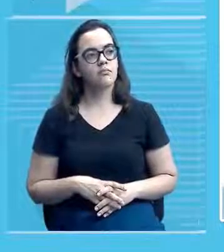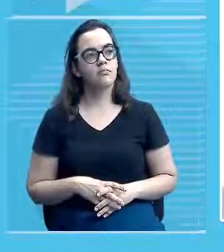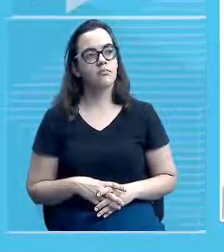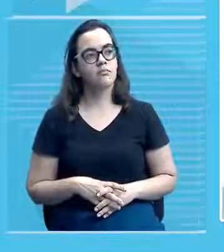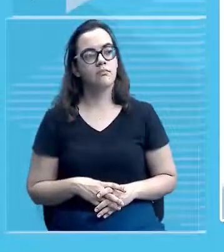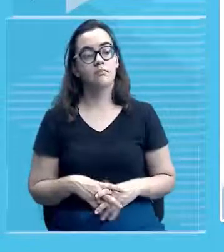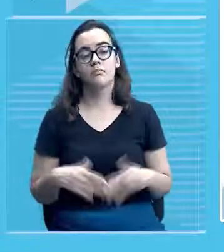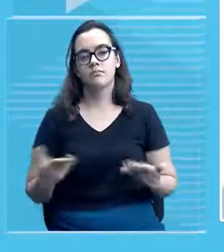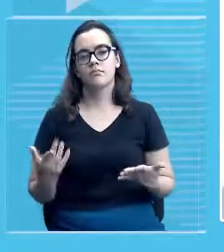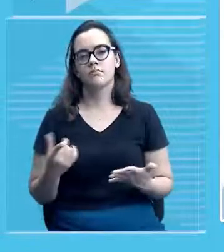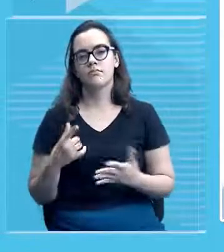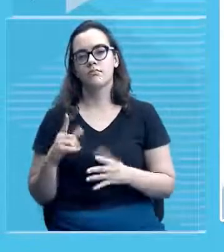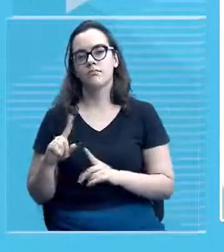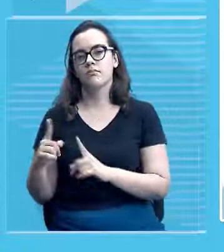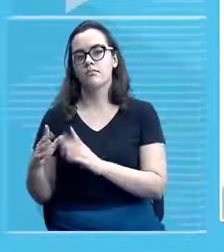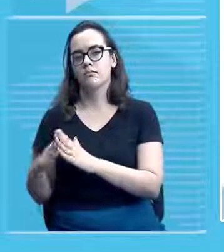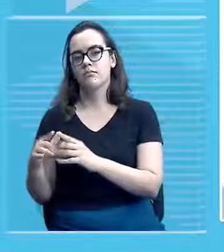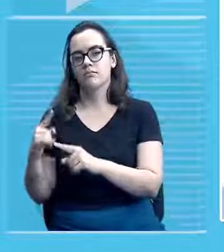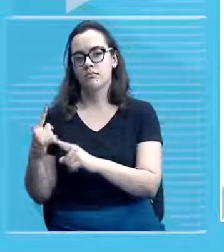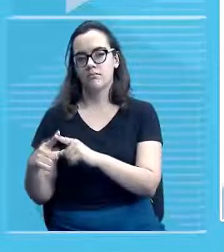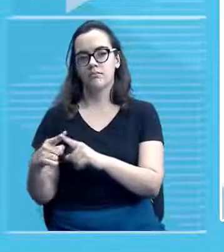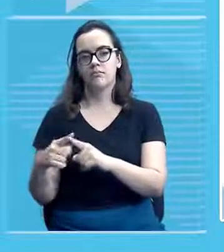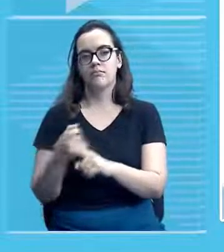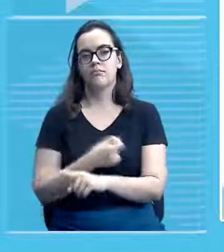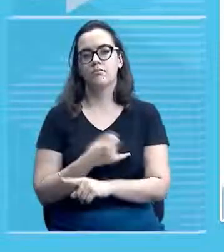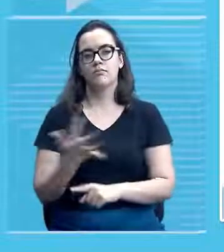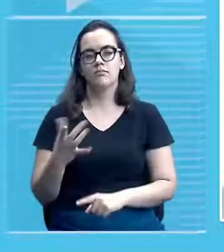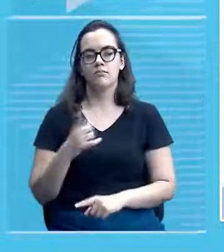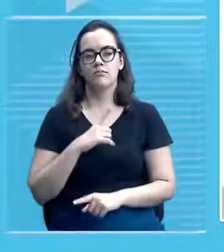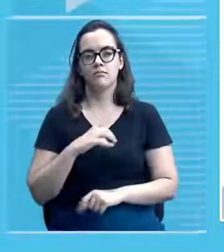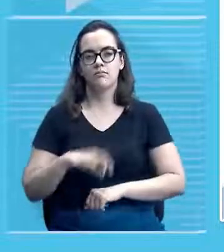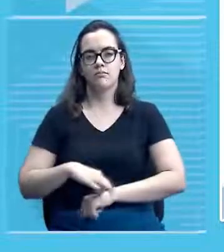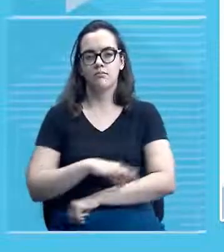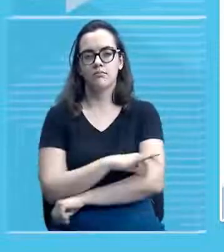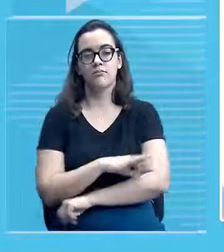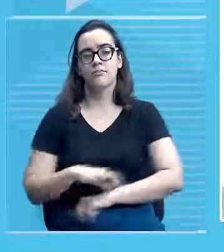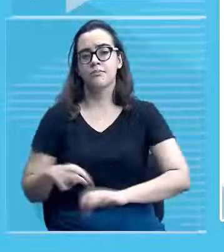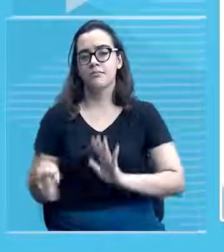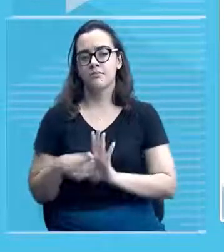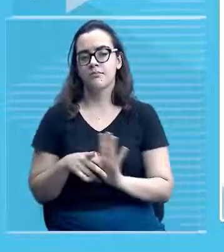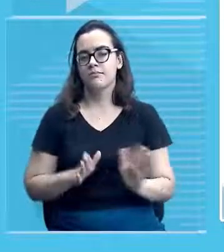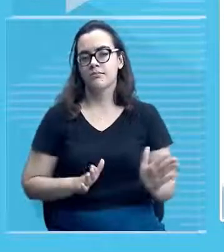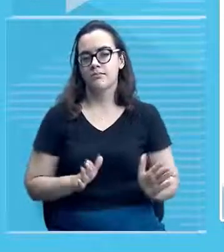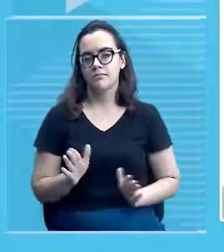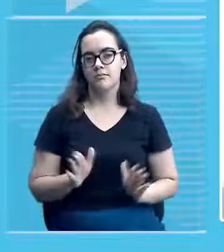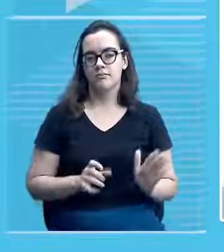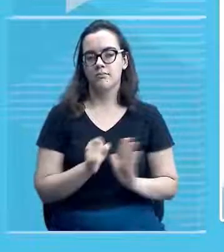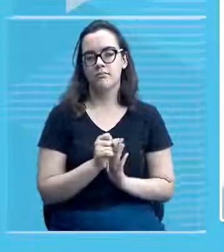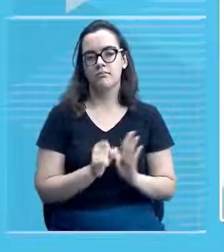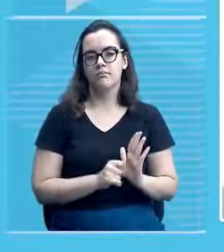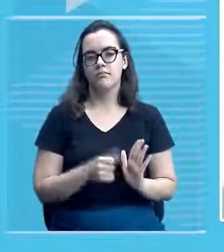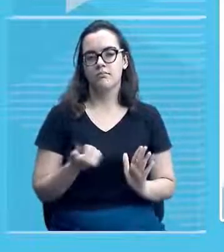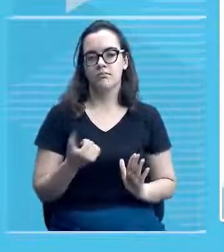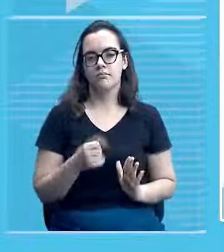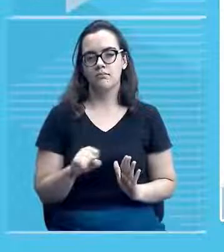foram produzidas durante o século XVIII. Então, nós temos aqui